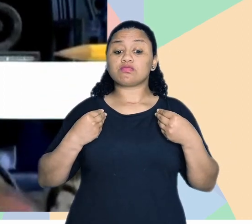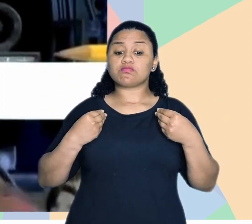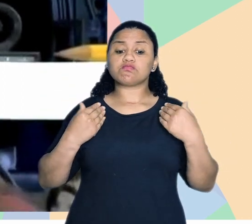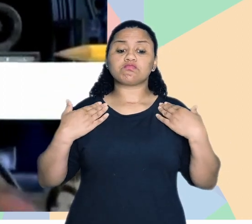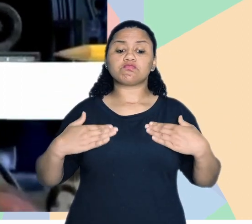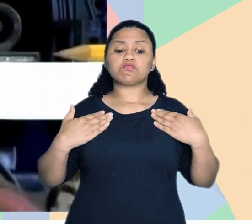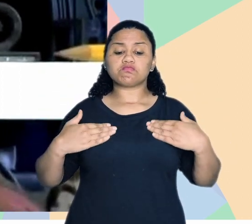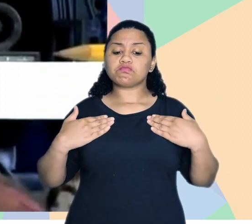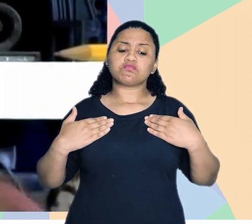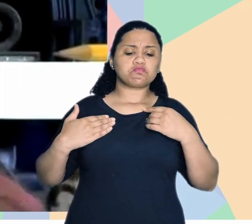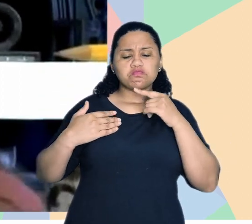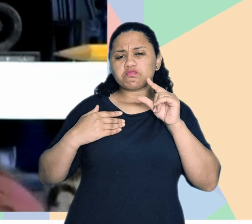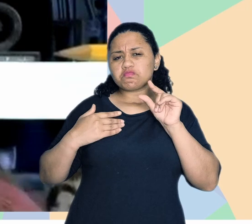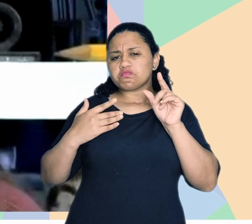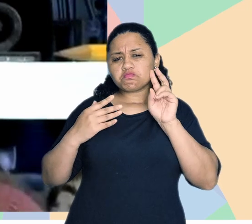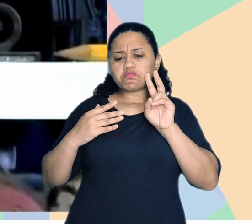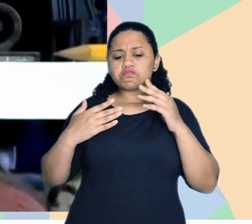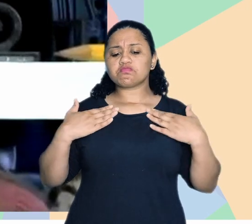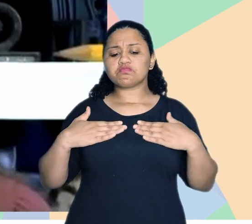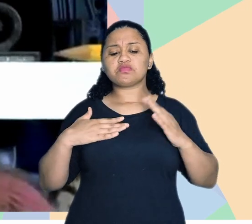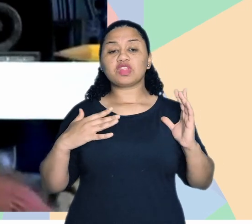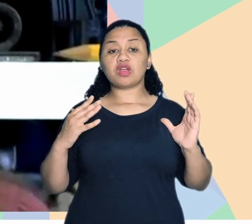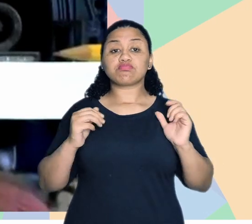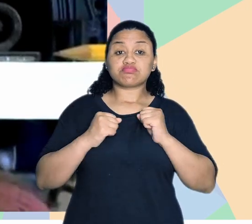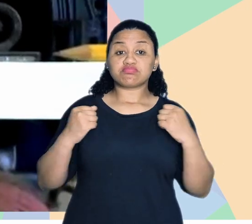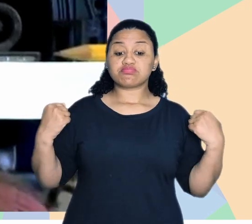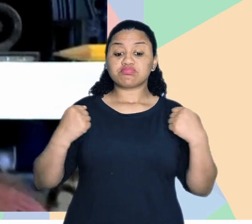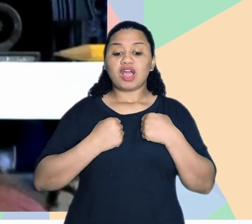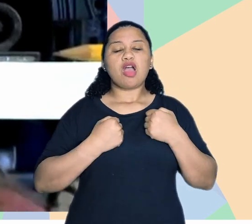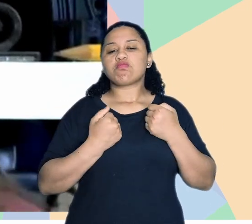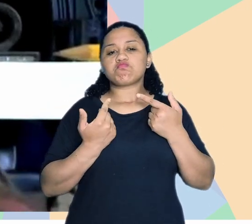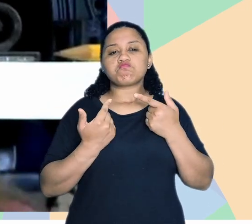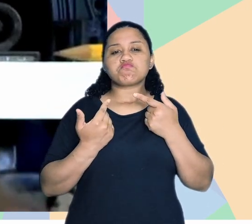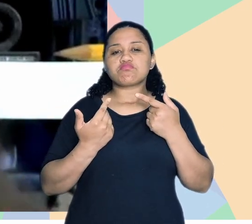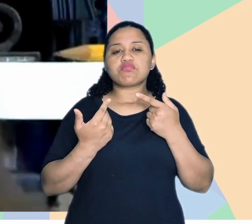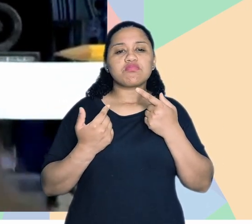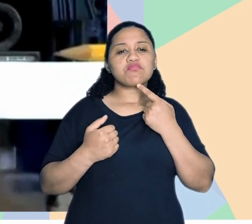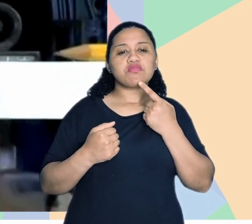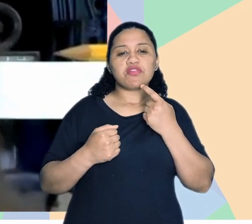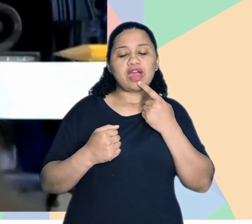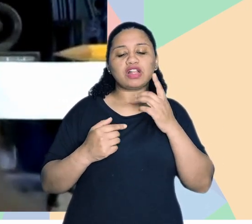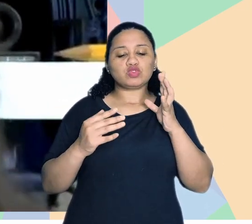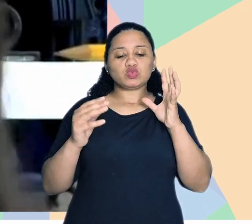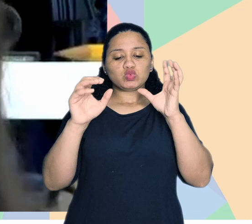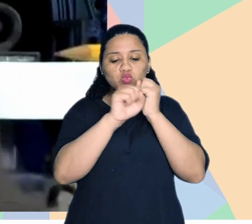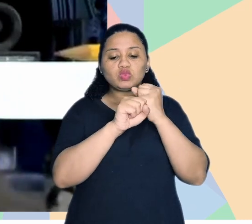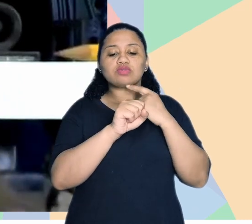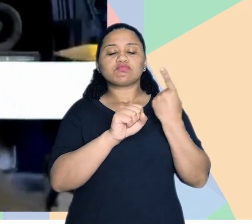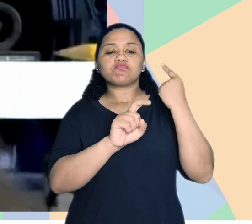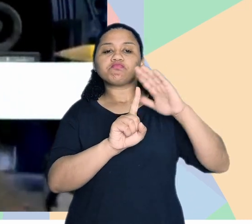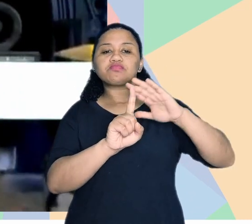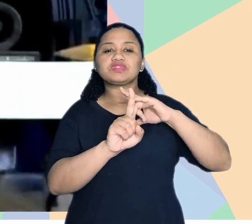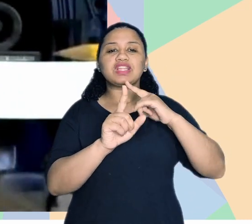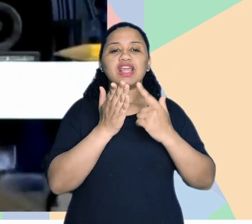Estou vestindo, não dá para ver muito aqui na tela, mas é uma jaqueta bordô. E atrás de mim tem alguns